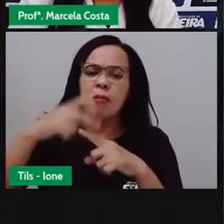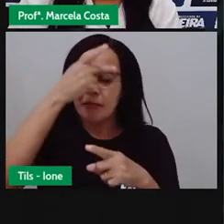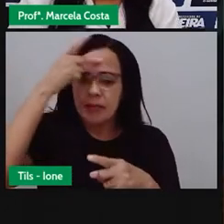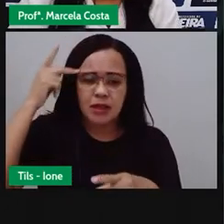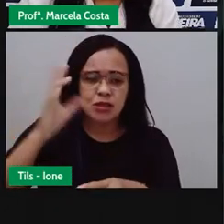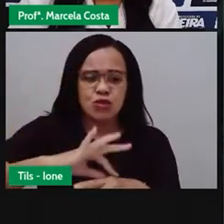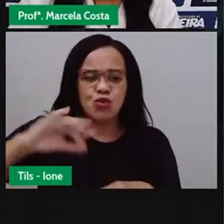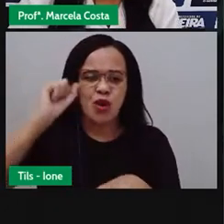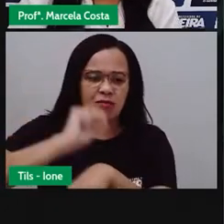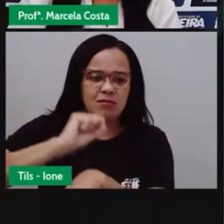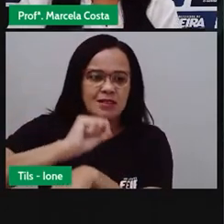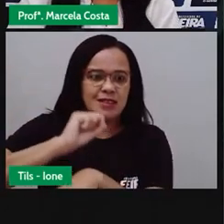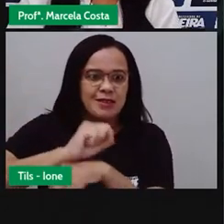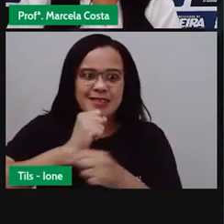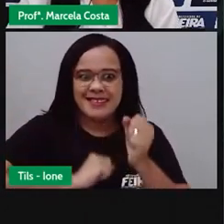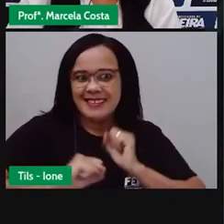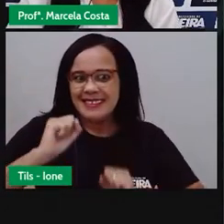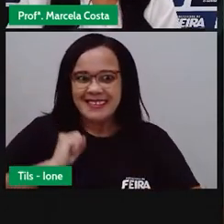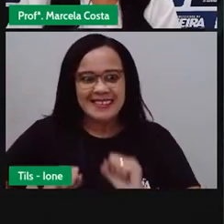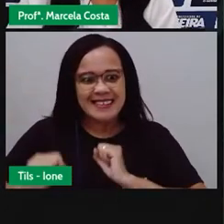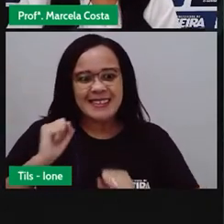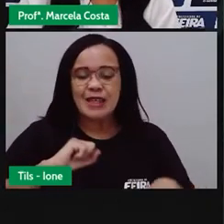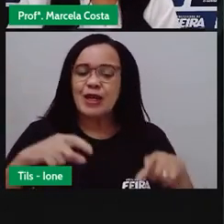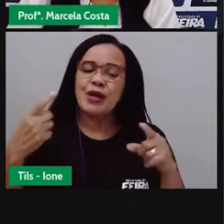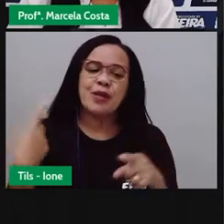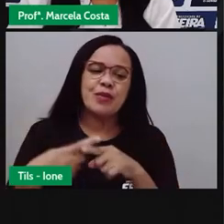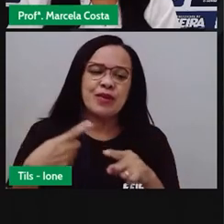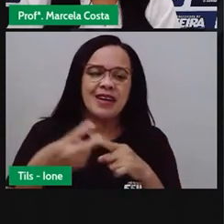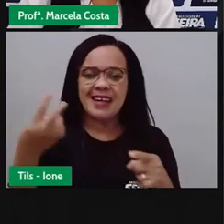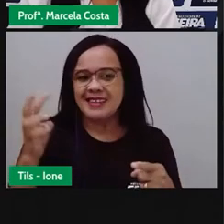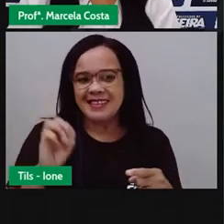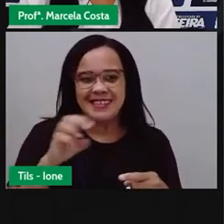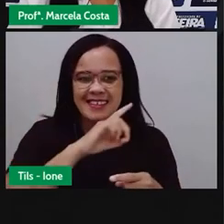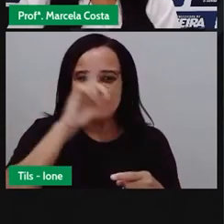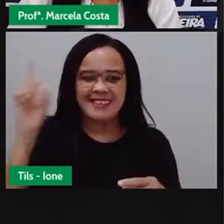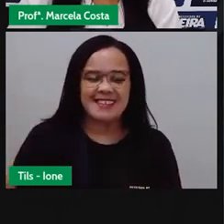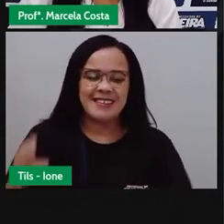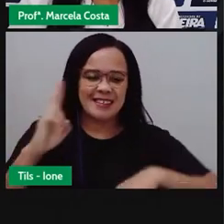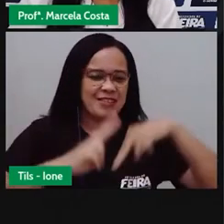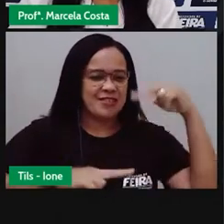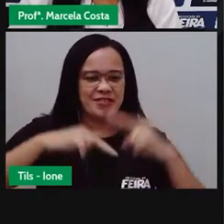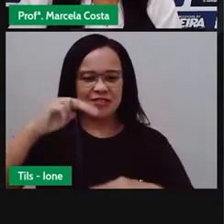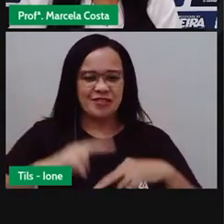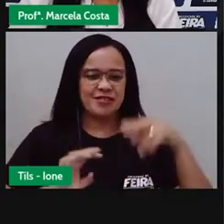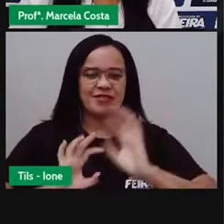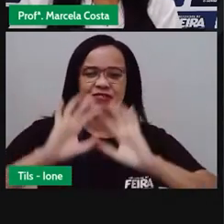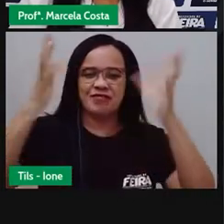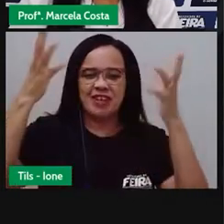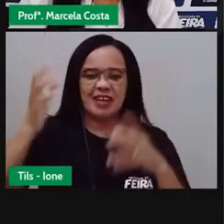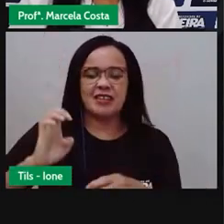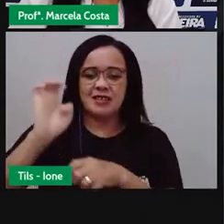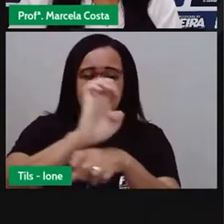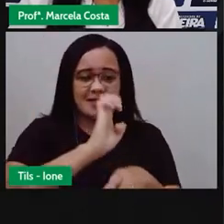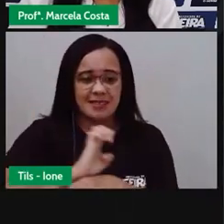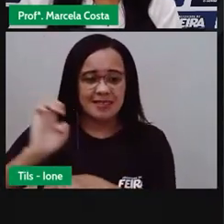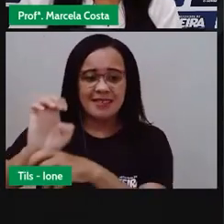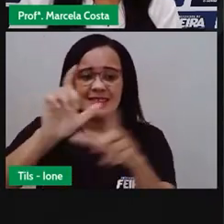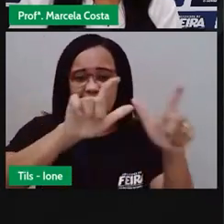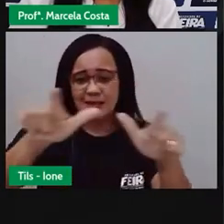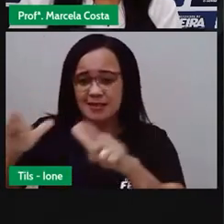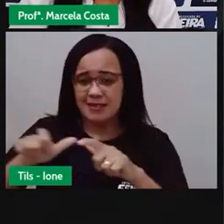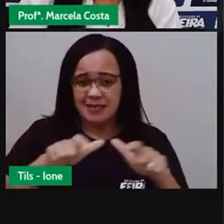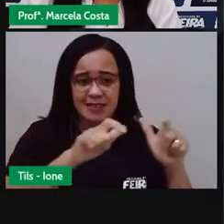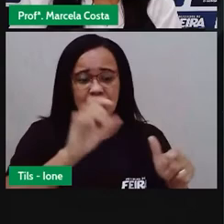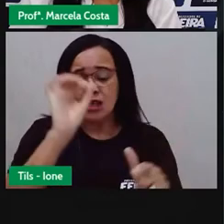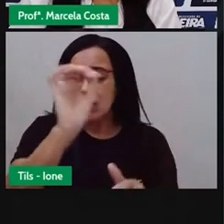todo o Nordeste. São mais de 30 dias de pura alegria e diversão em todos os estados aqui da região. É aqui no